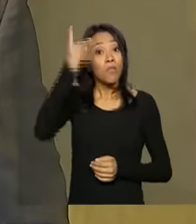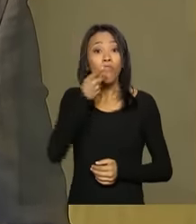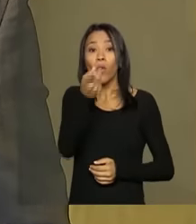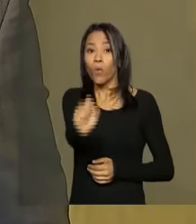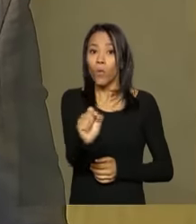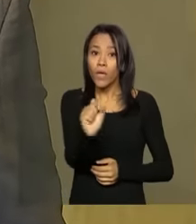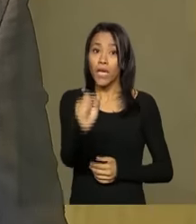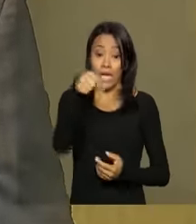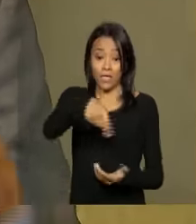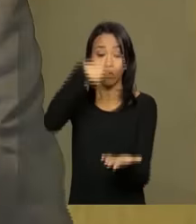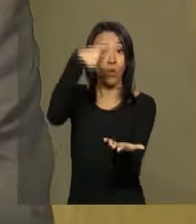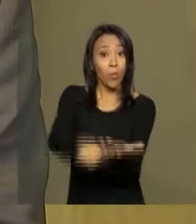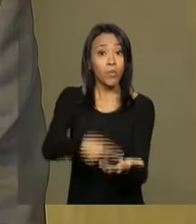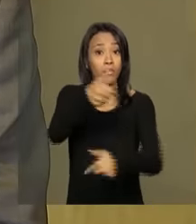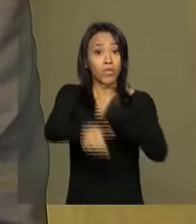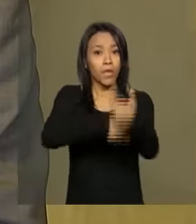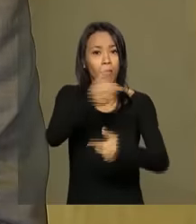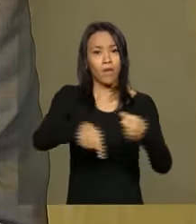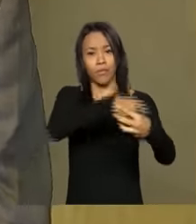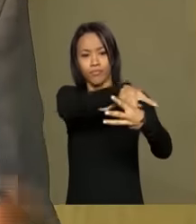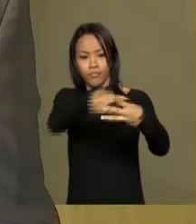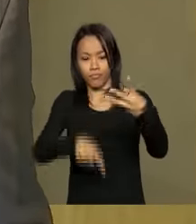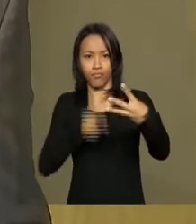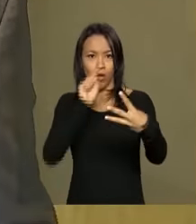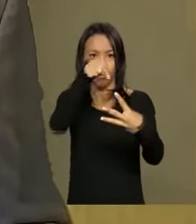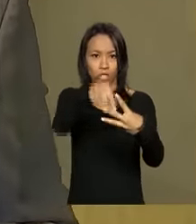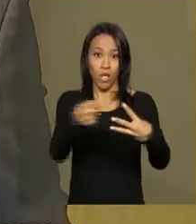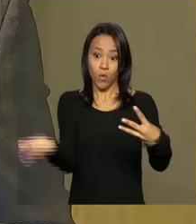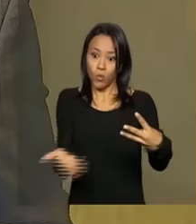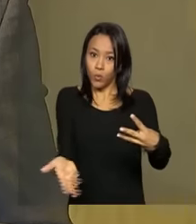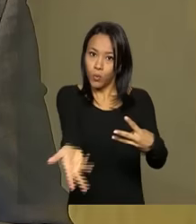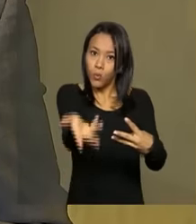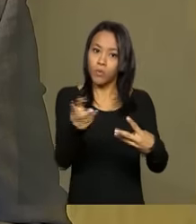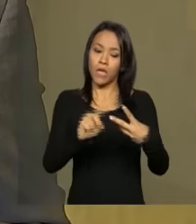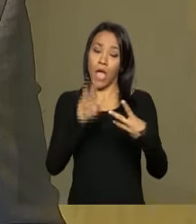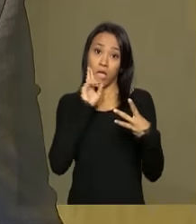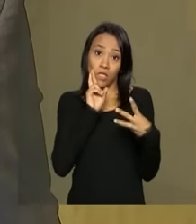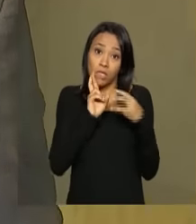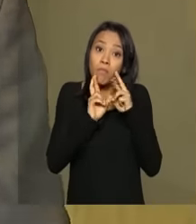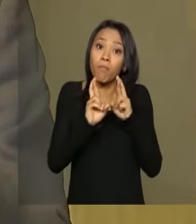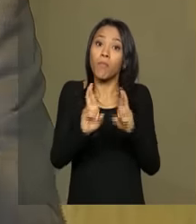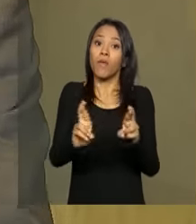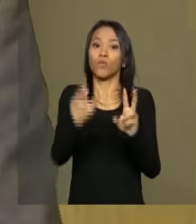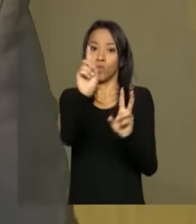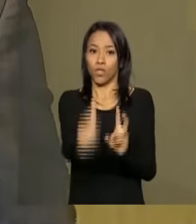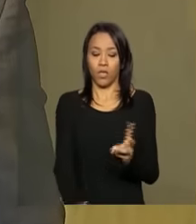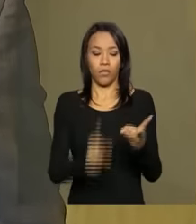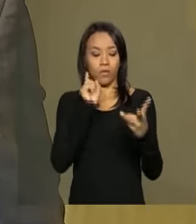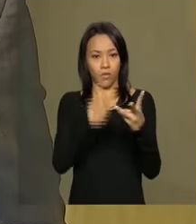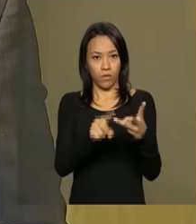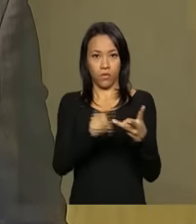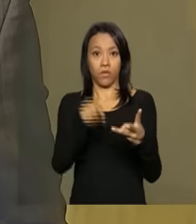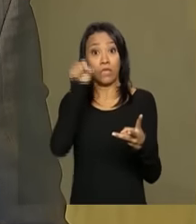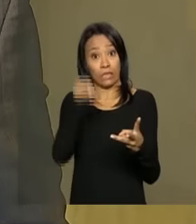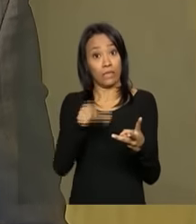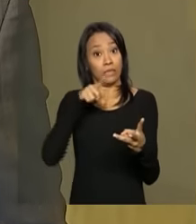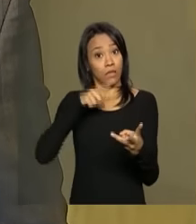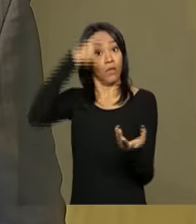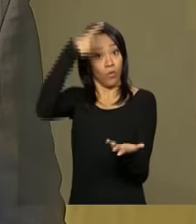fechado tem como base 3 pontos. A velocidade, o respeito aos direitos e o cumprimento de